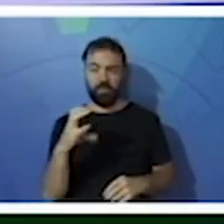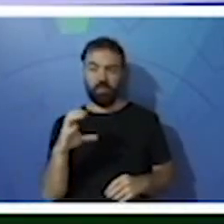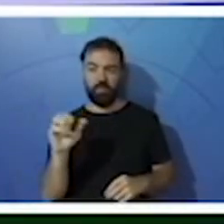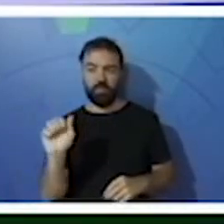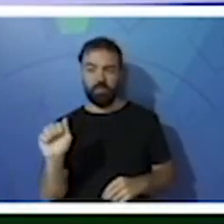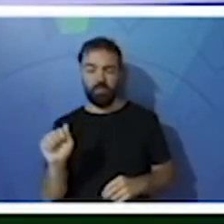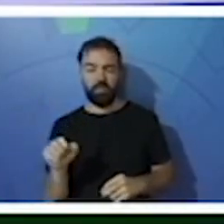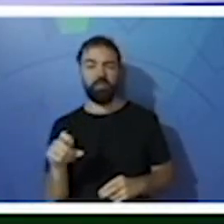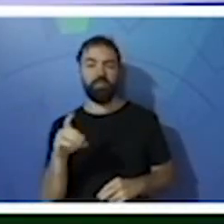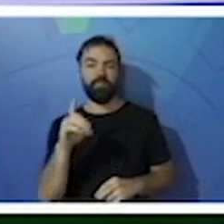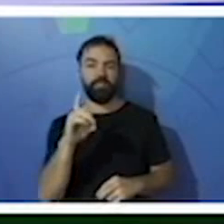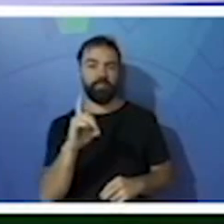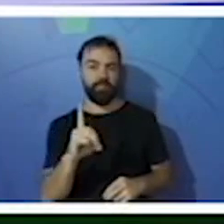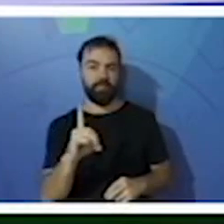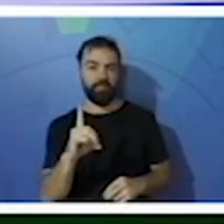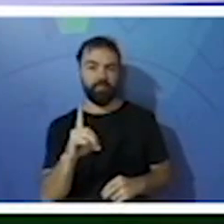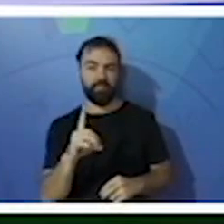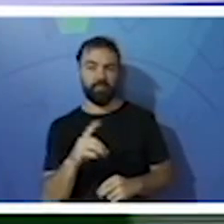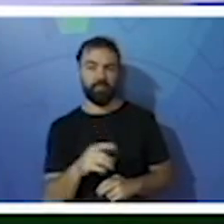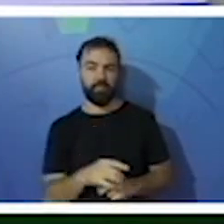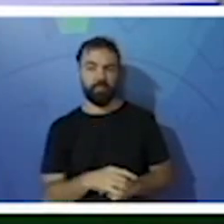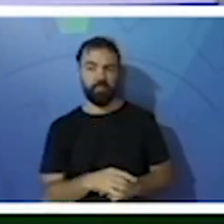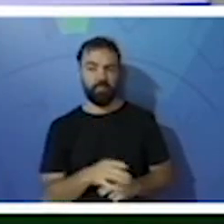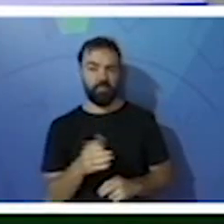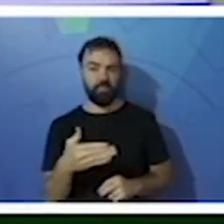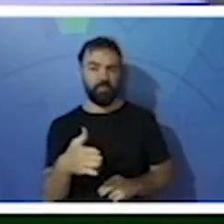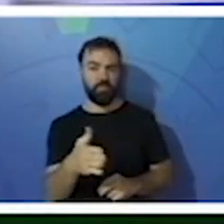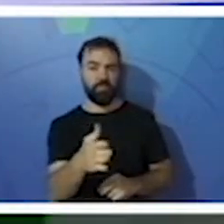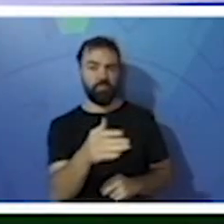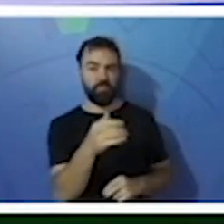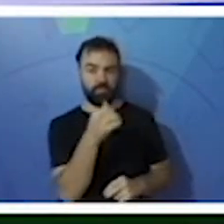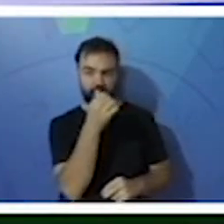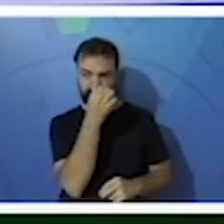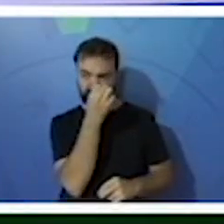Letrinha D também, que são peixes.